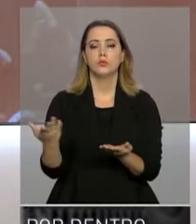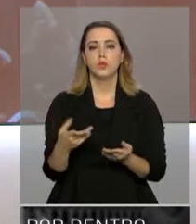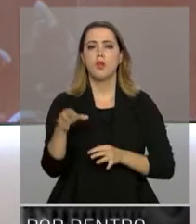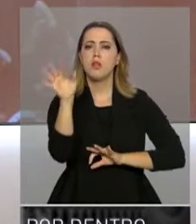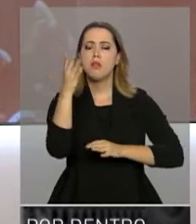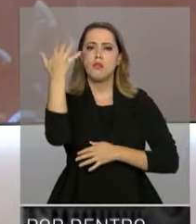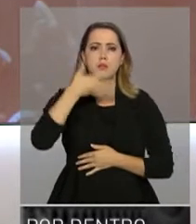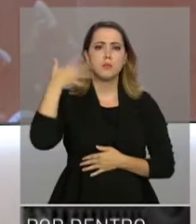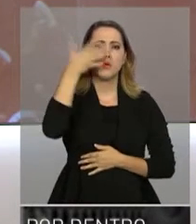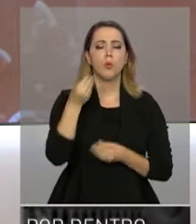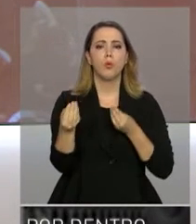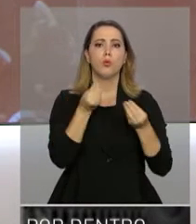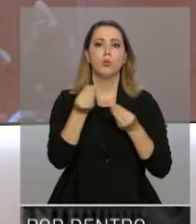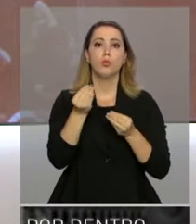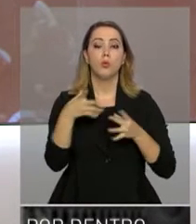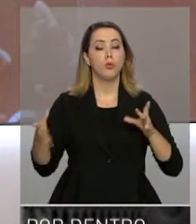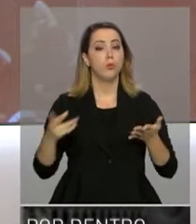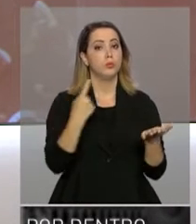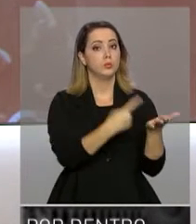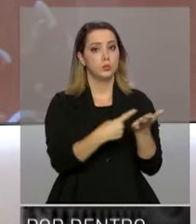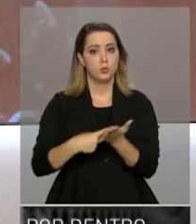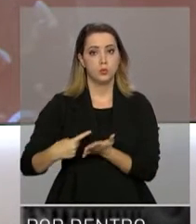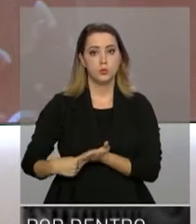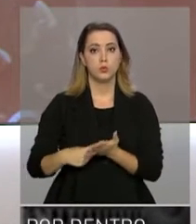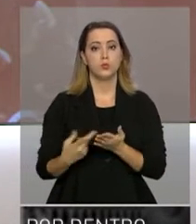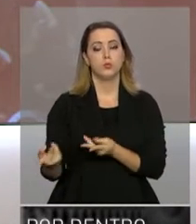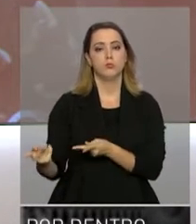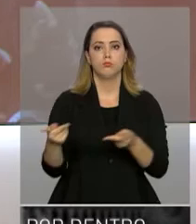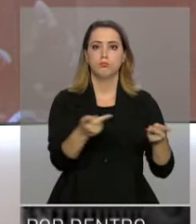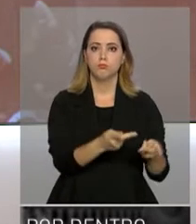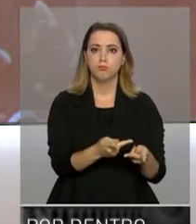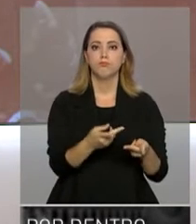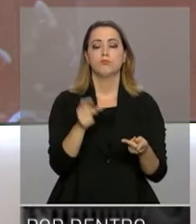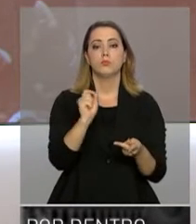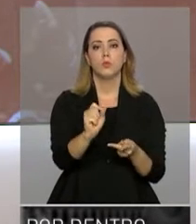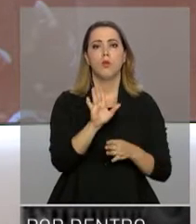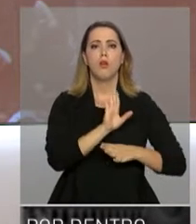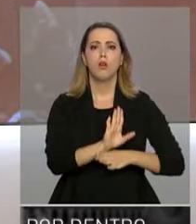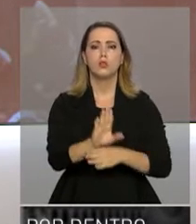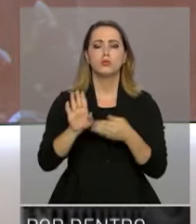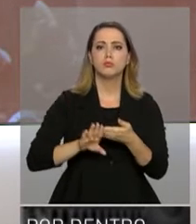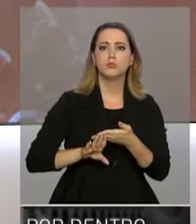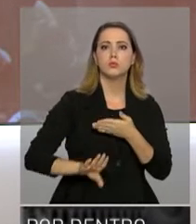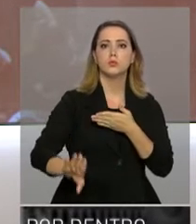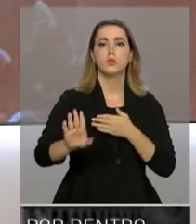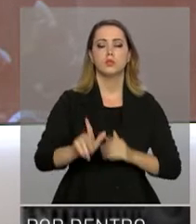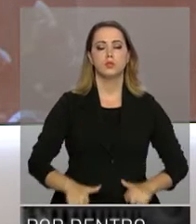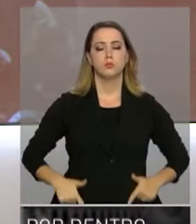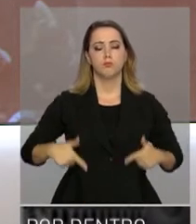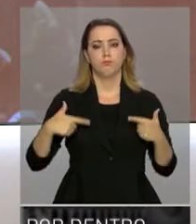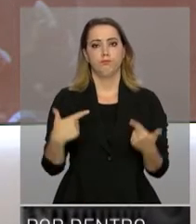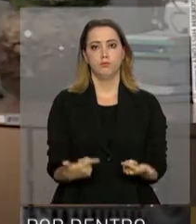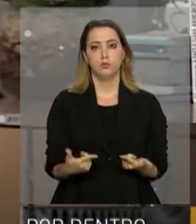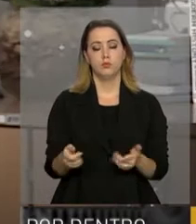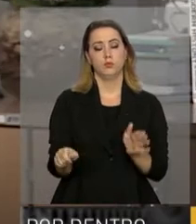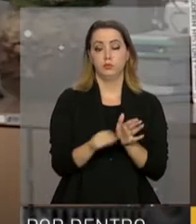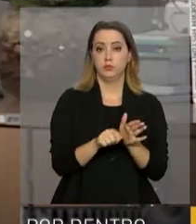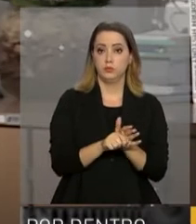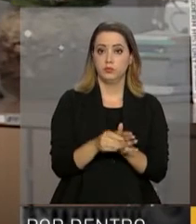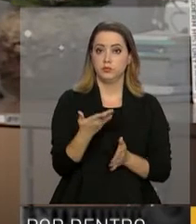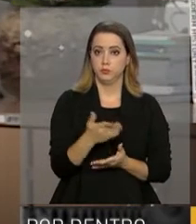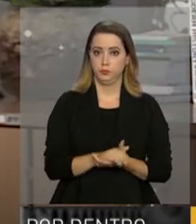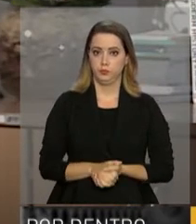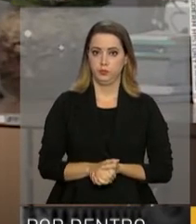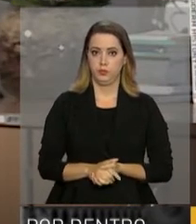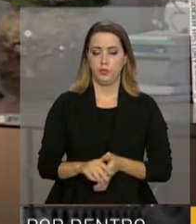como os acordos de cooperação e inteligência com países vizinhos ajudam no combate ao tráfico de drogas. Bom, em primeiro